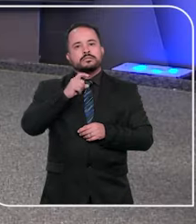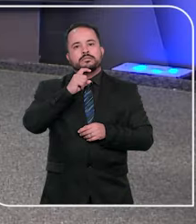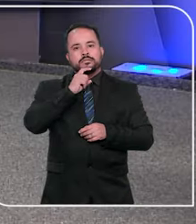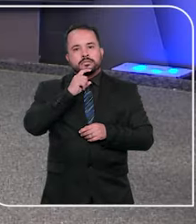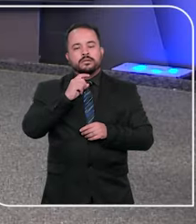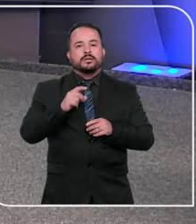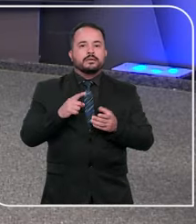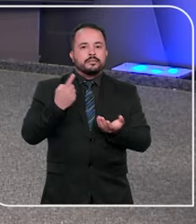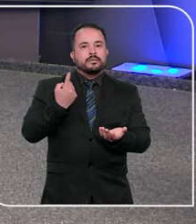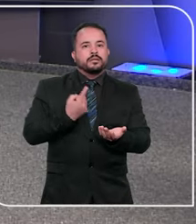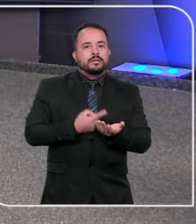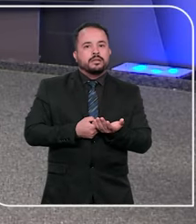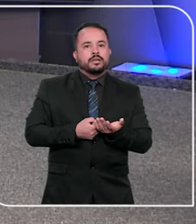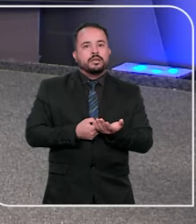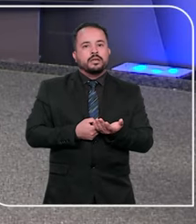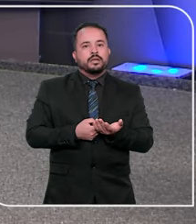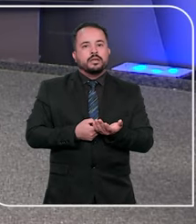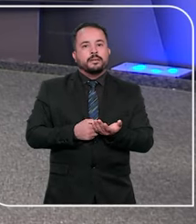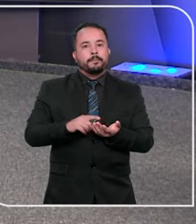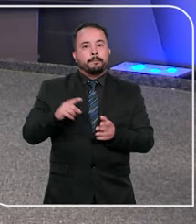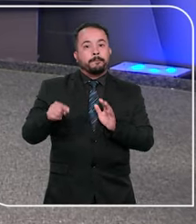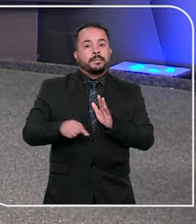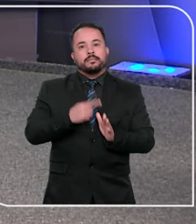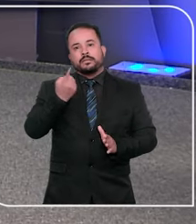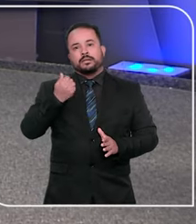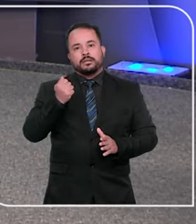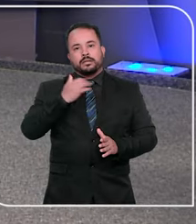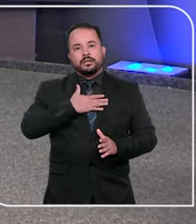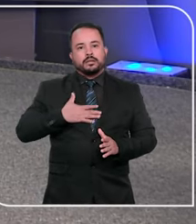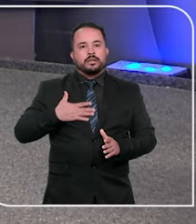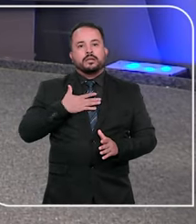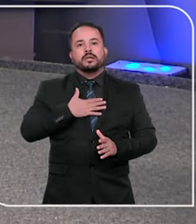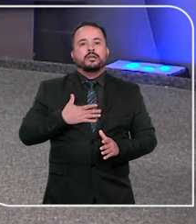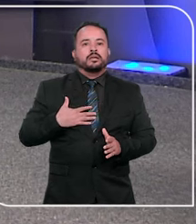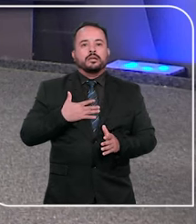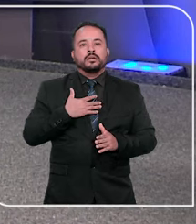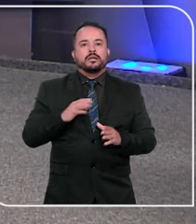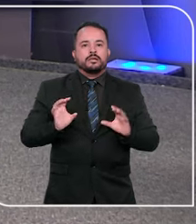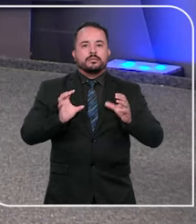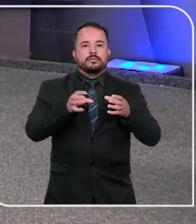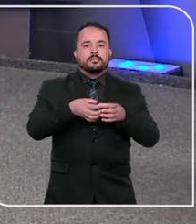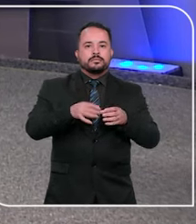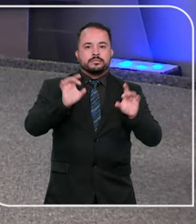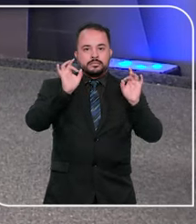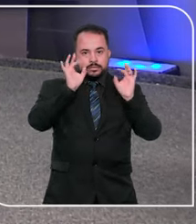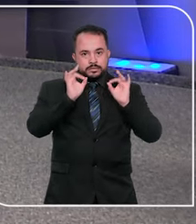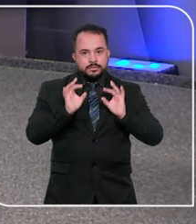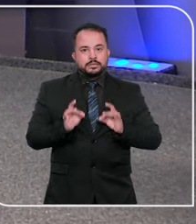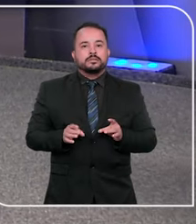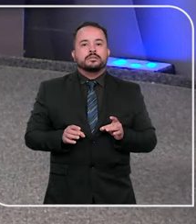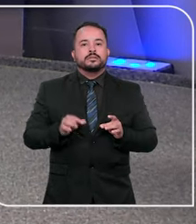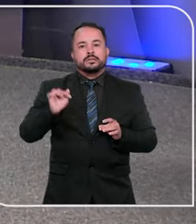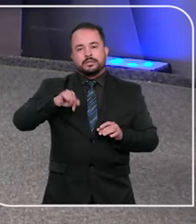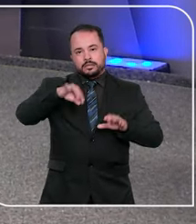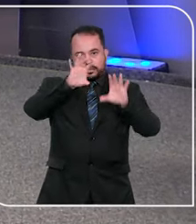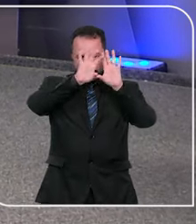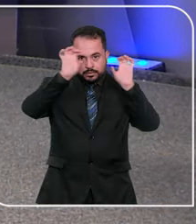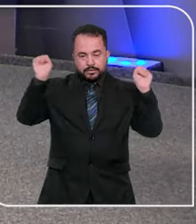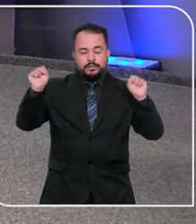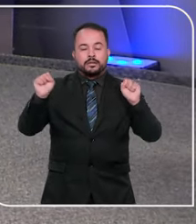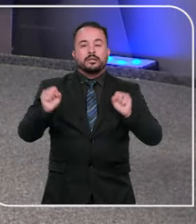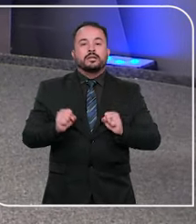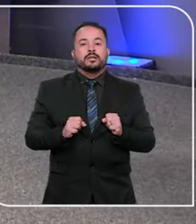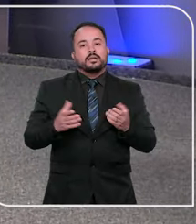Para marcar o retorno do ano judiciário no dia 1º de agosto terá a sessão da Corte Especial